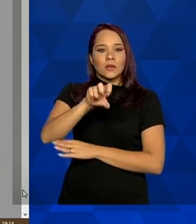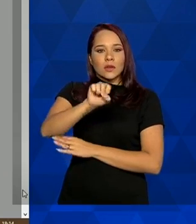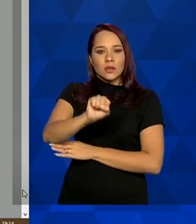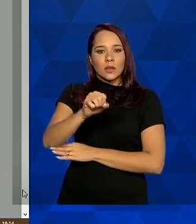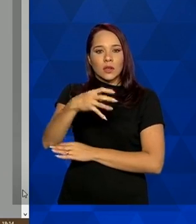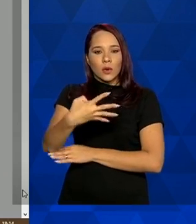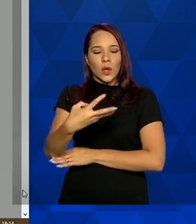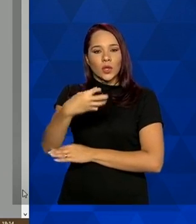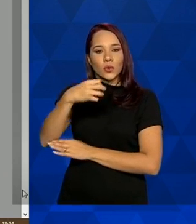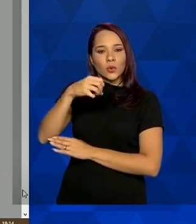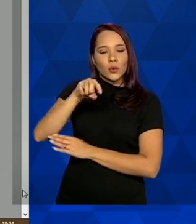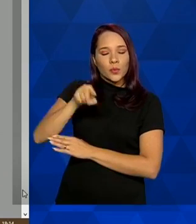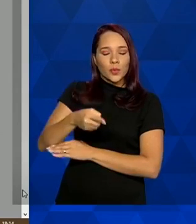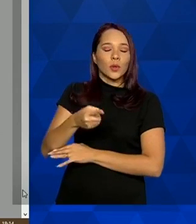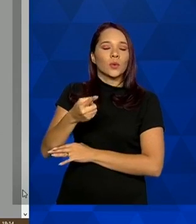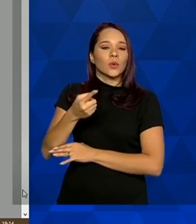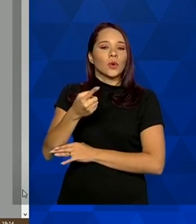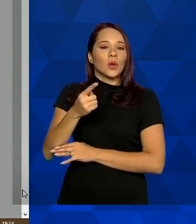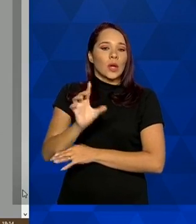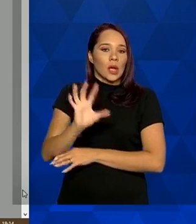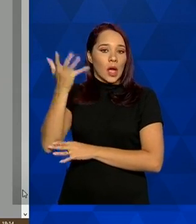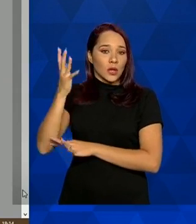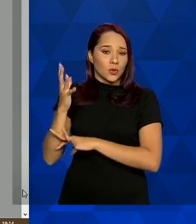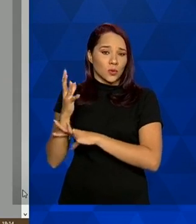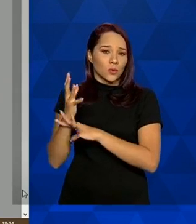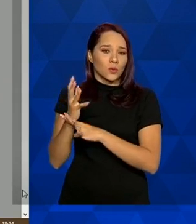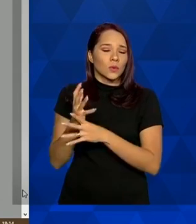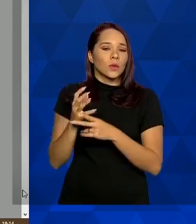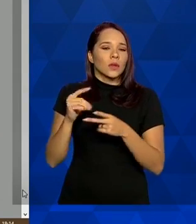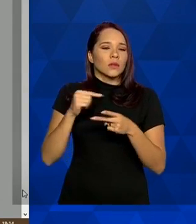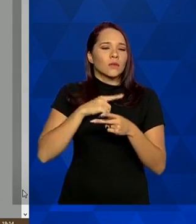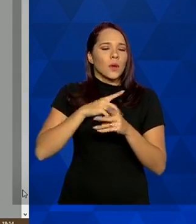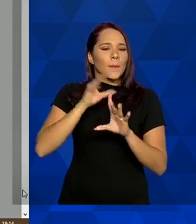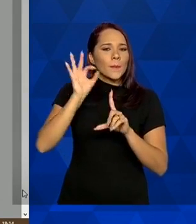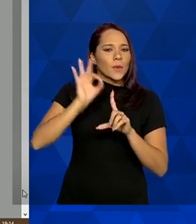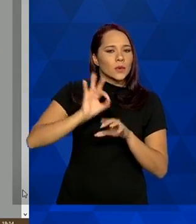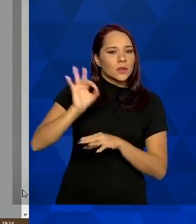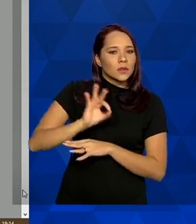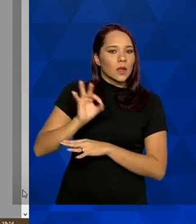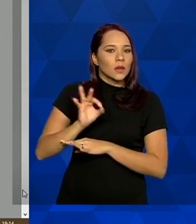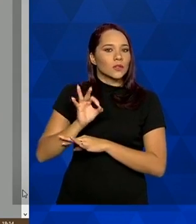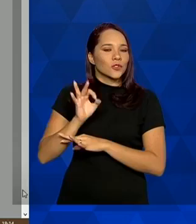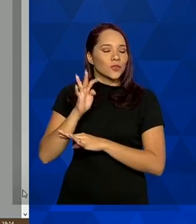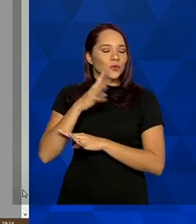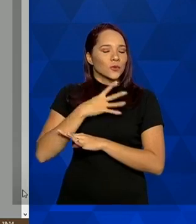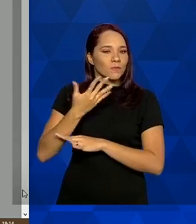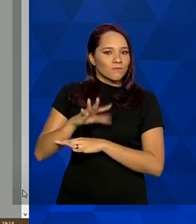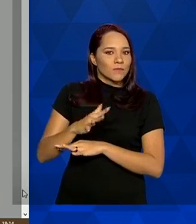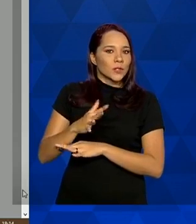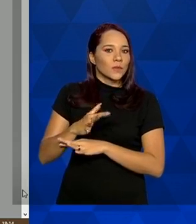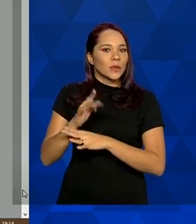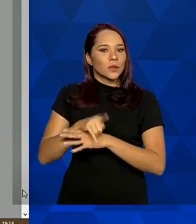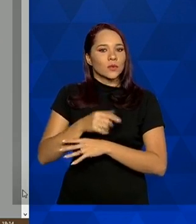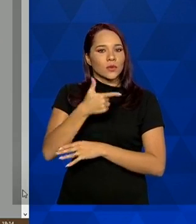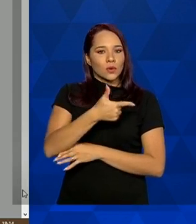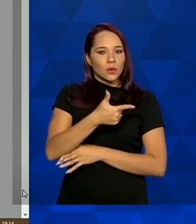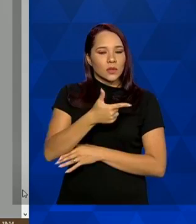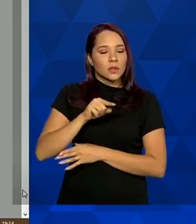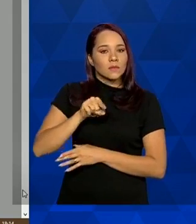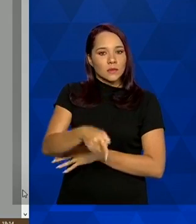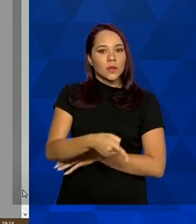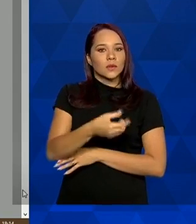.016 casos acumulados numa taxa de, no coeficiente de incidência de 2